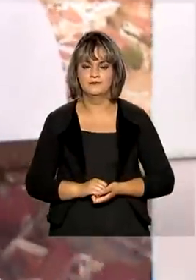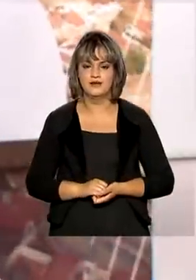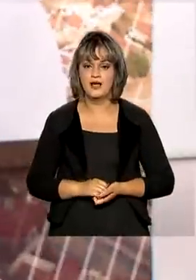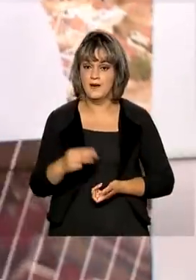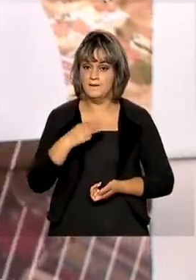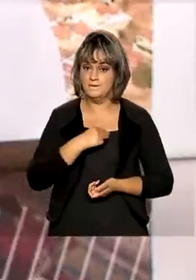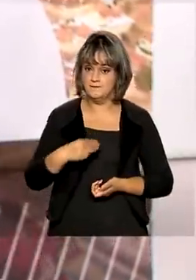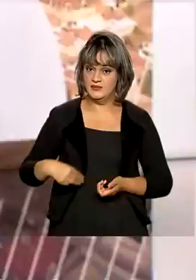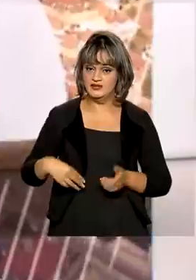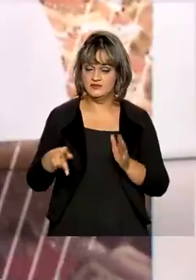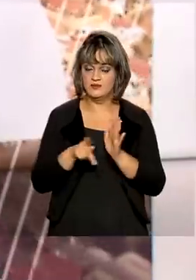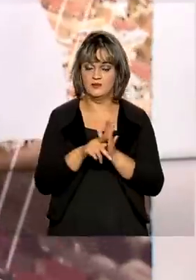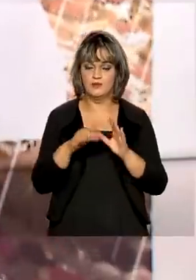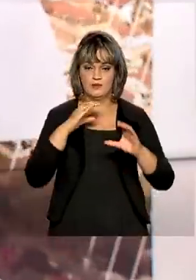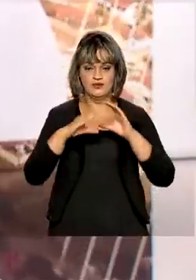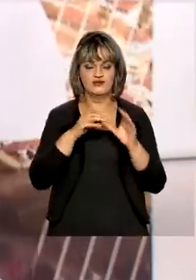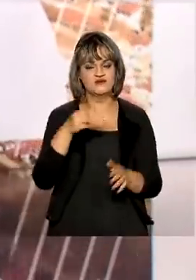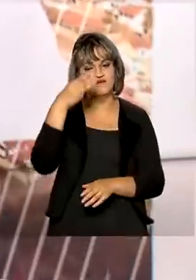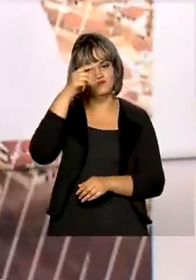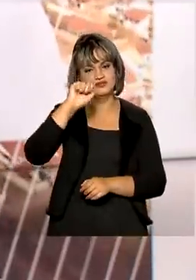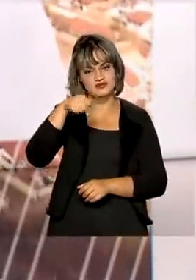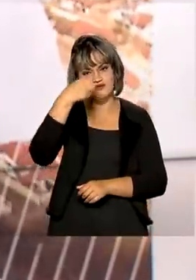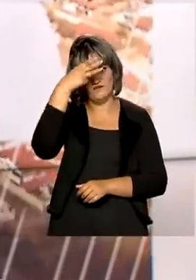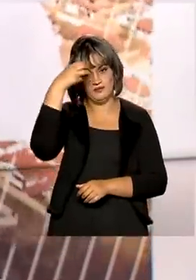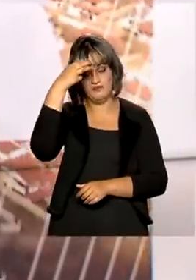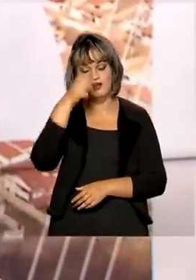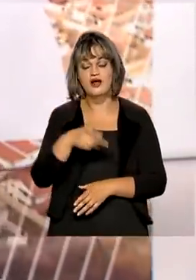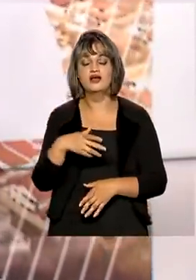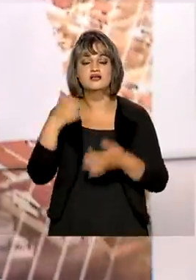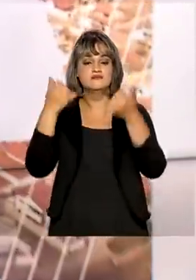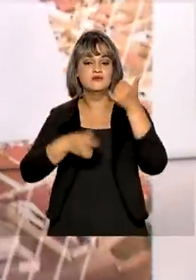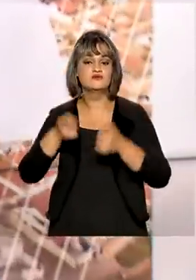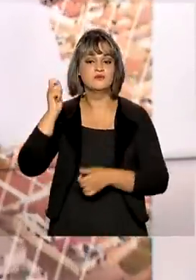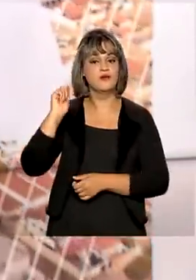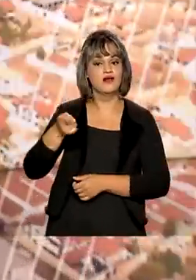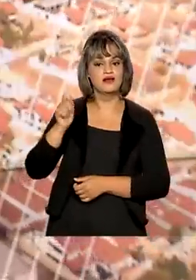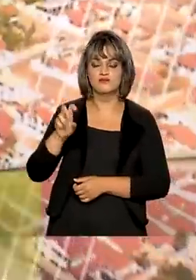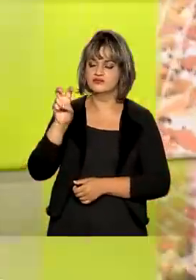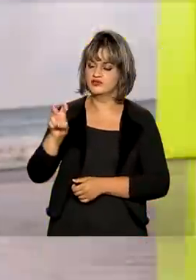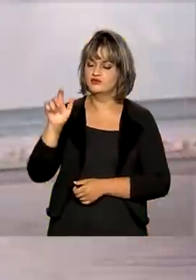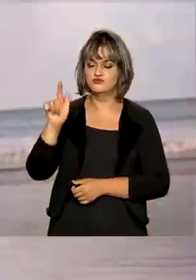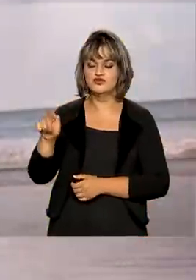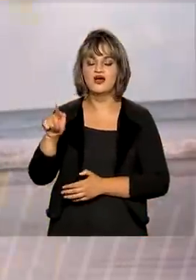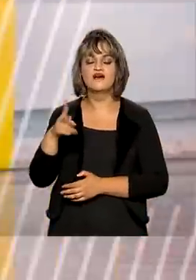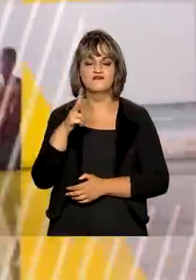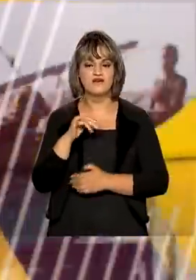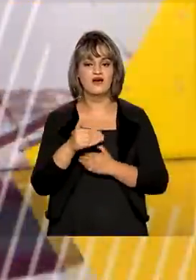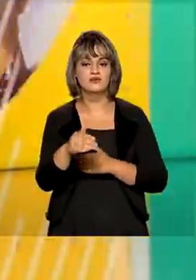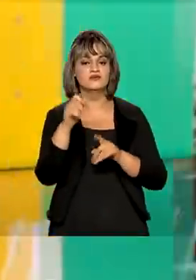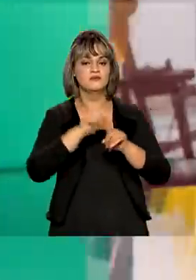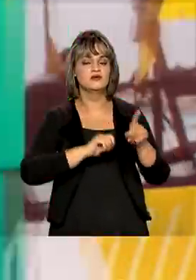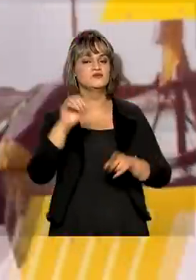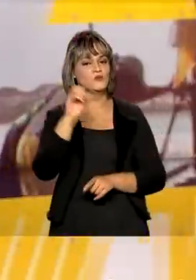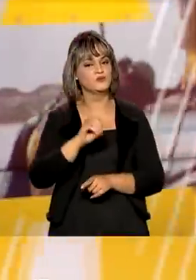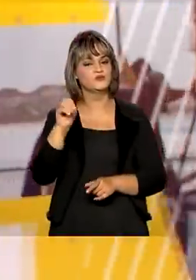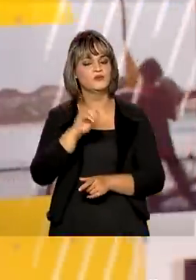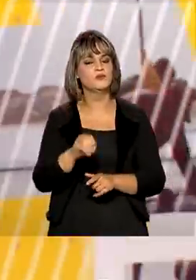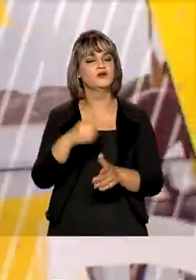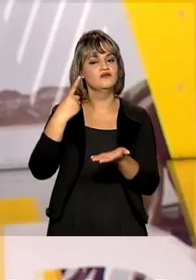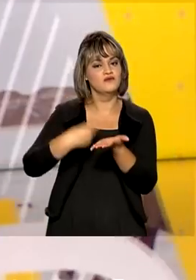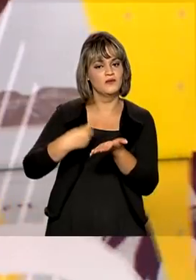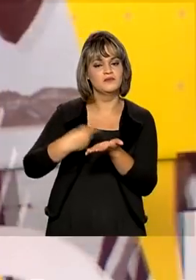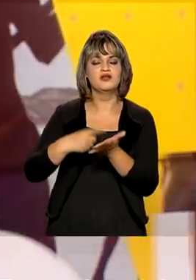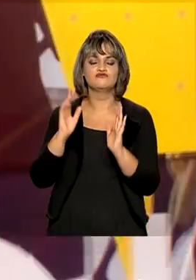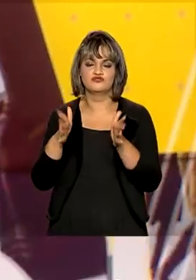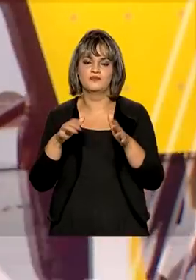ministro das Comunicações, Fábio Faria, defendeu que o leilão da tecnologia 5G deve ocorrer em outubro, como projetado pelo